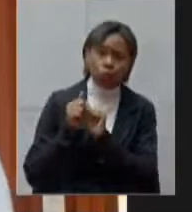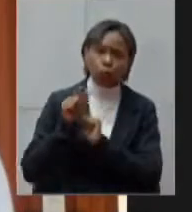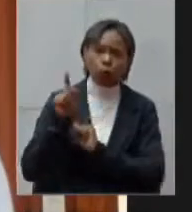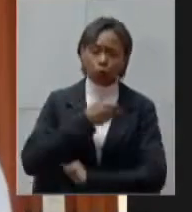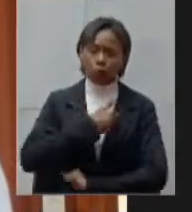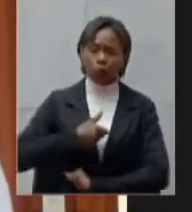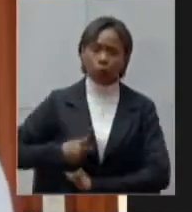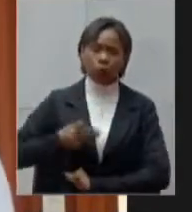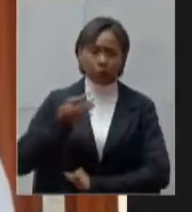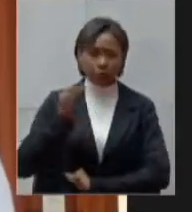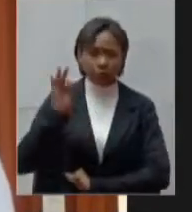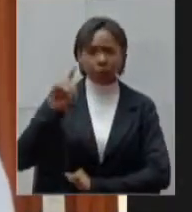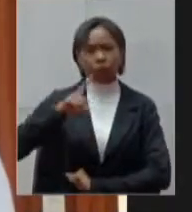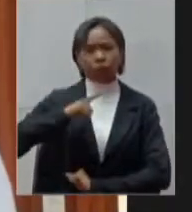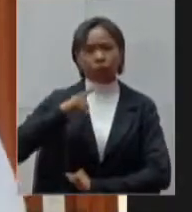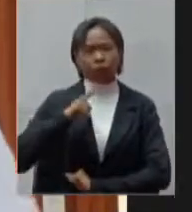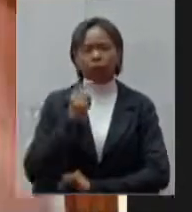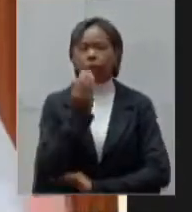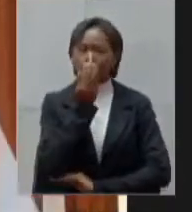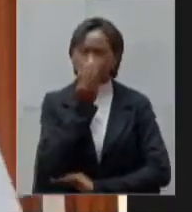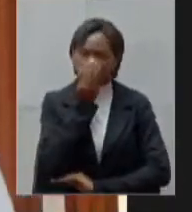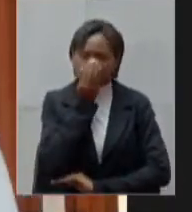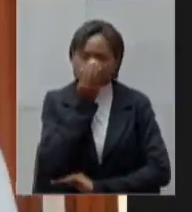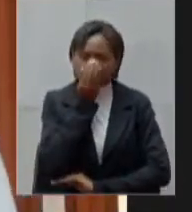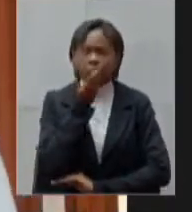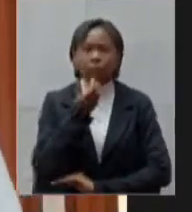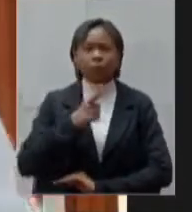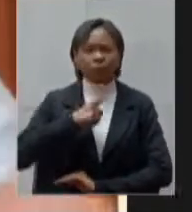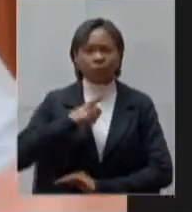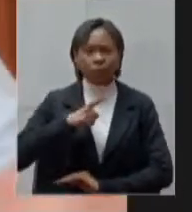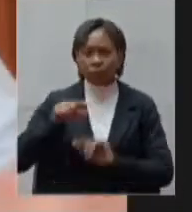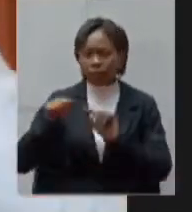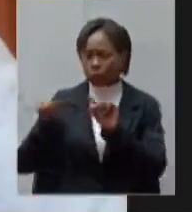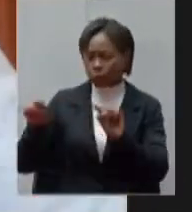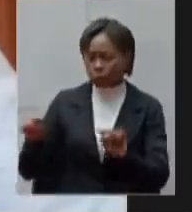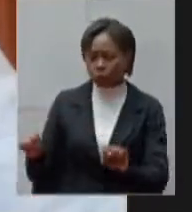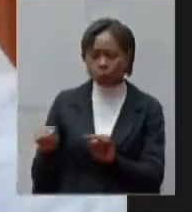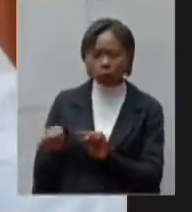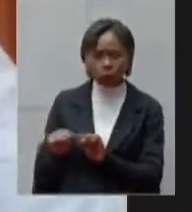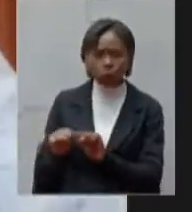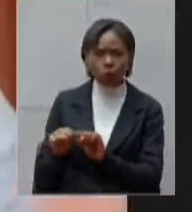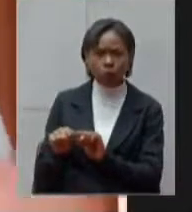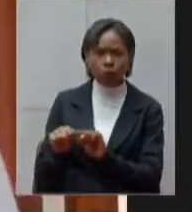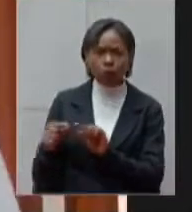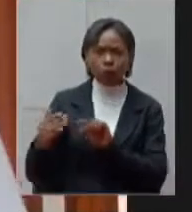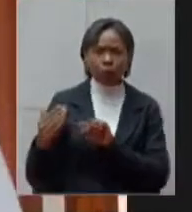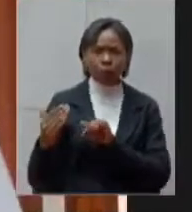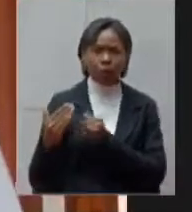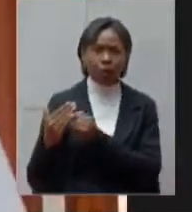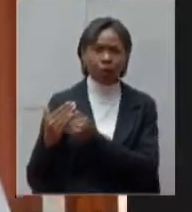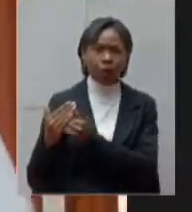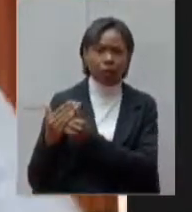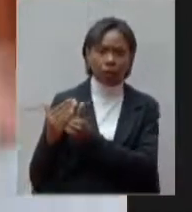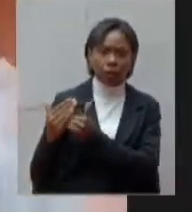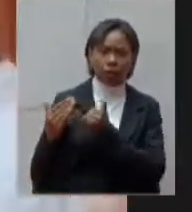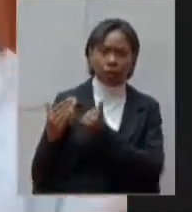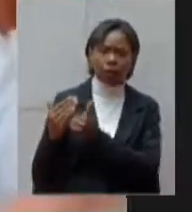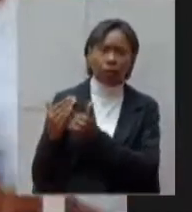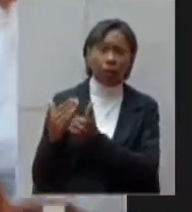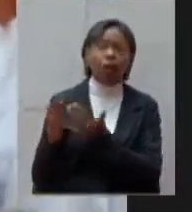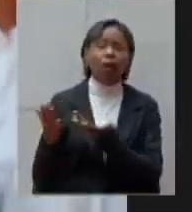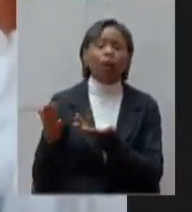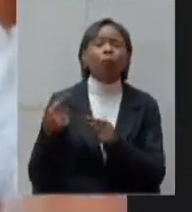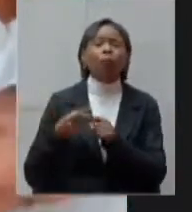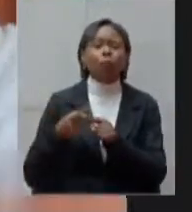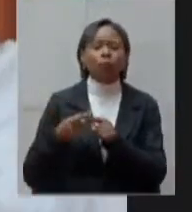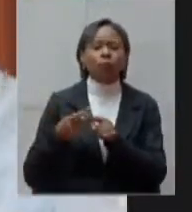tem os respiradores e tem os monitores para o aumento dos leitos para que a população de Minas Gerais do interior do sul